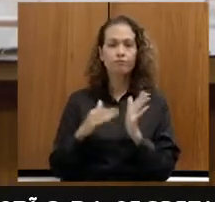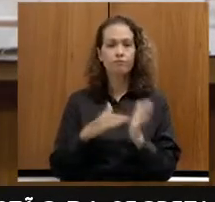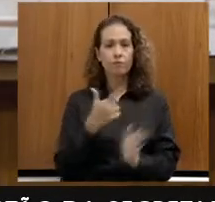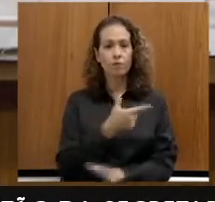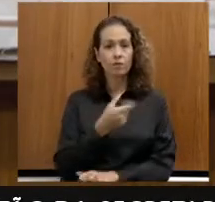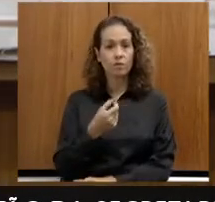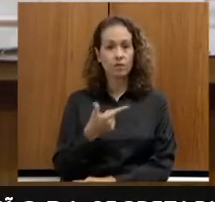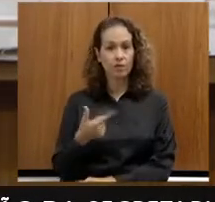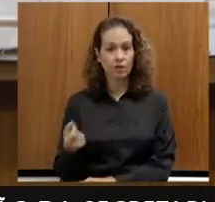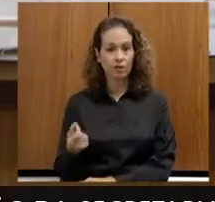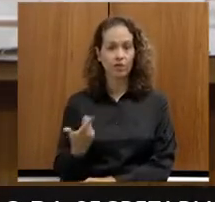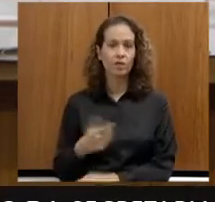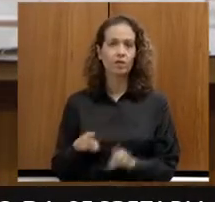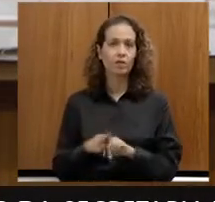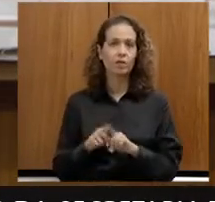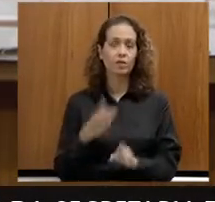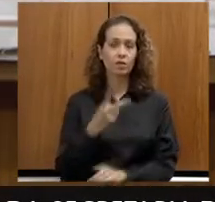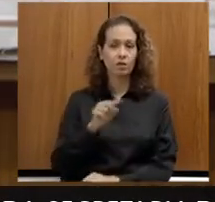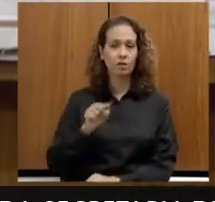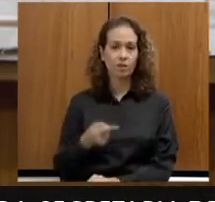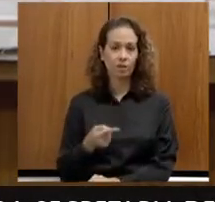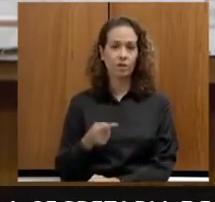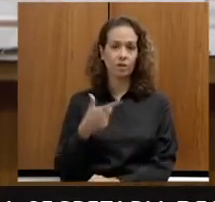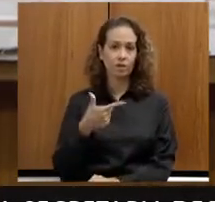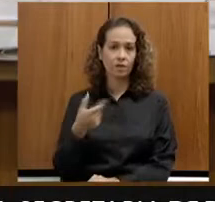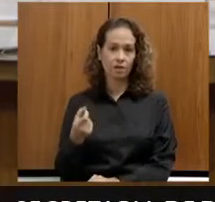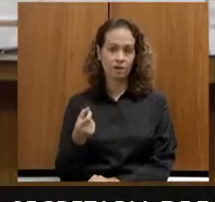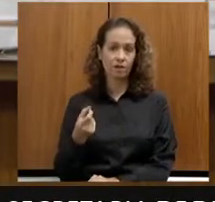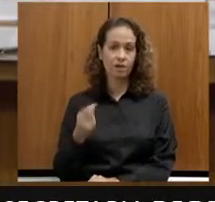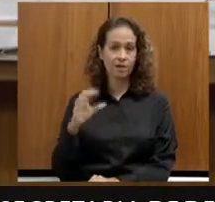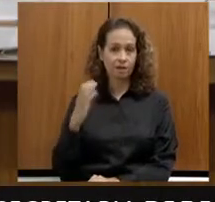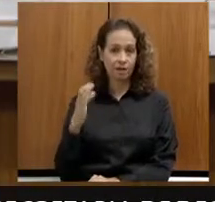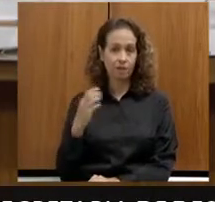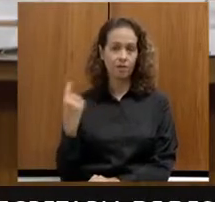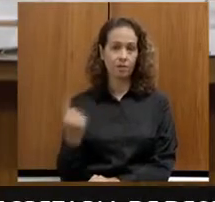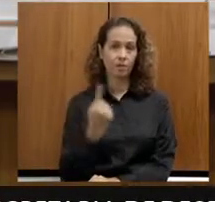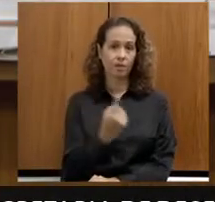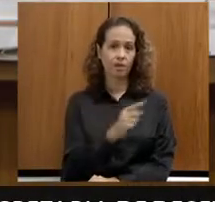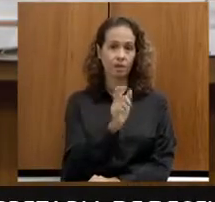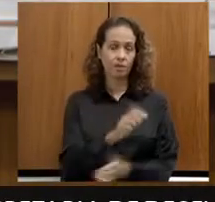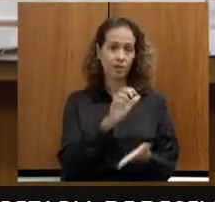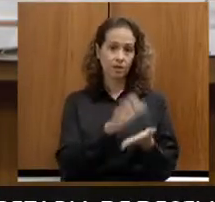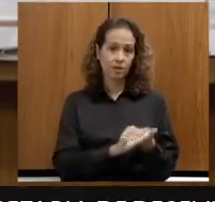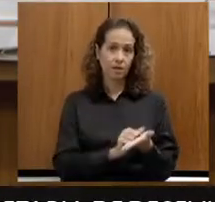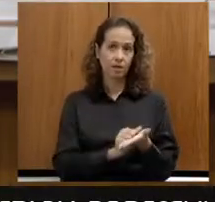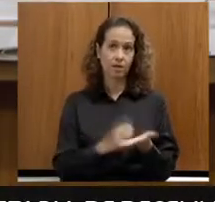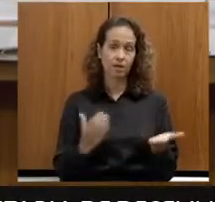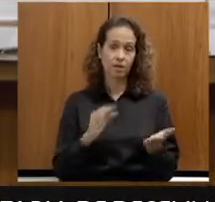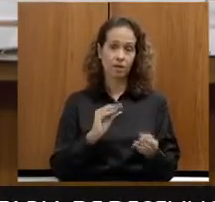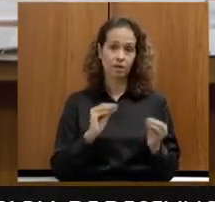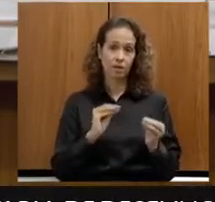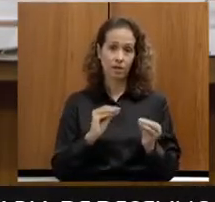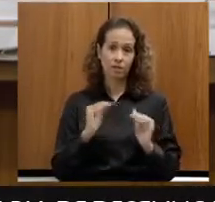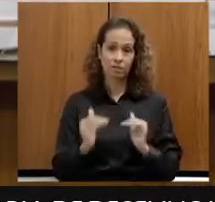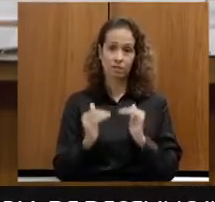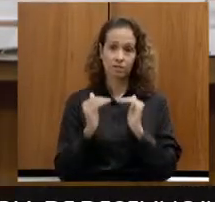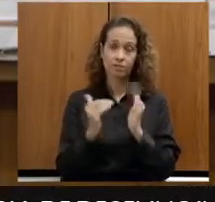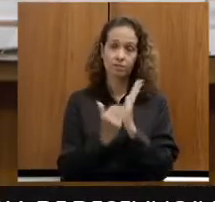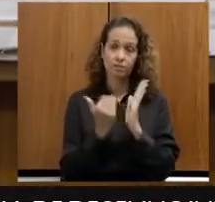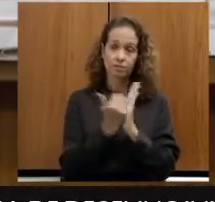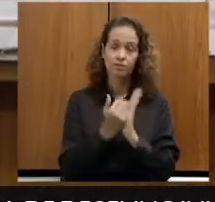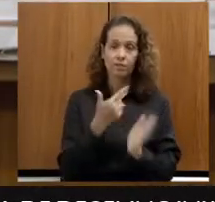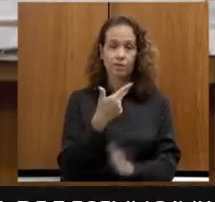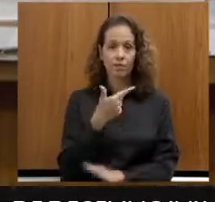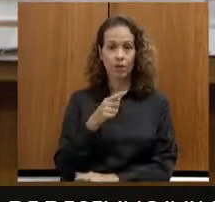,20 centavos por cadastrado e nós vamos passar para 2,40. Isso já vai dar uma